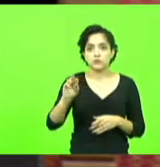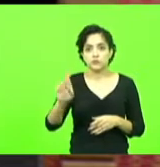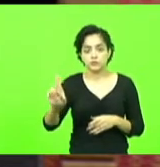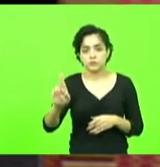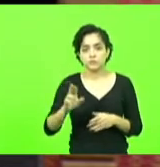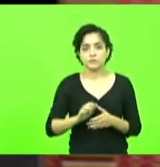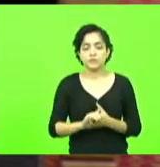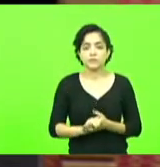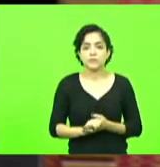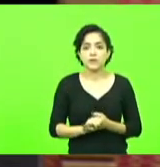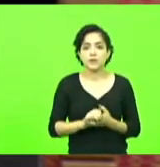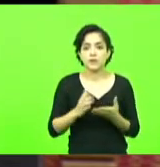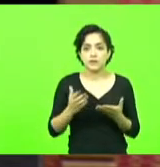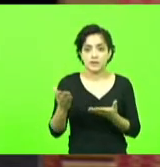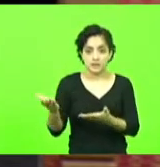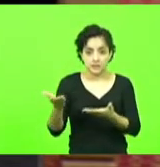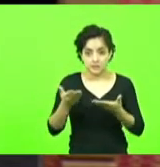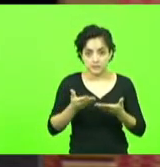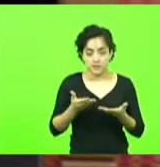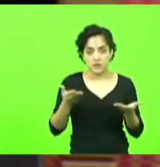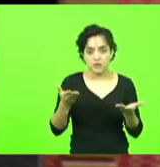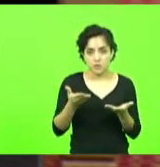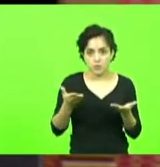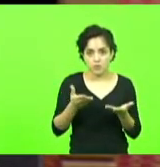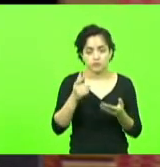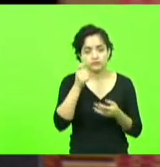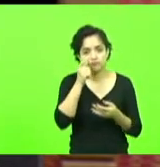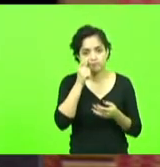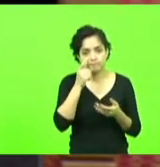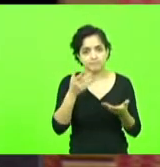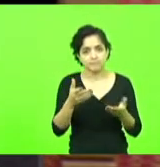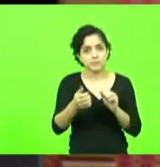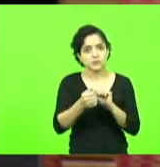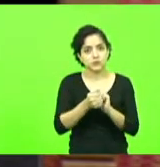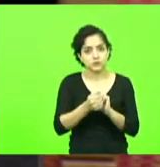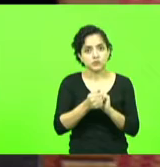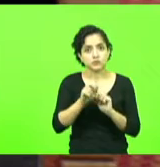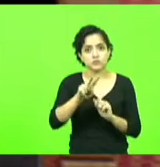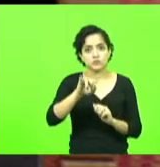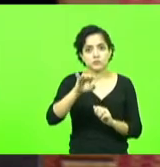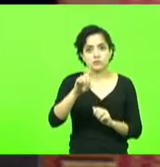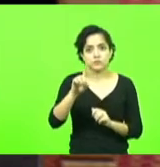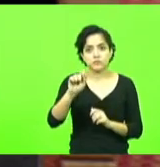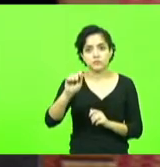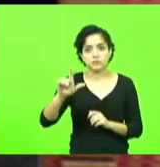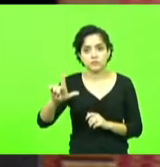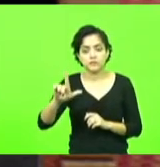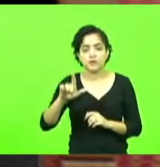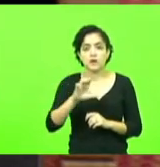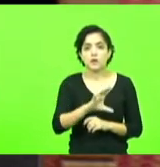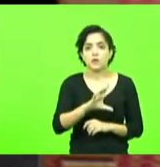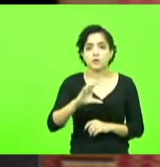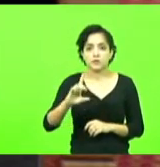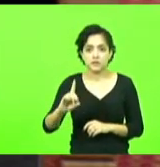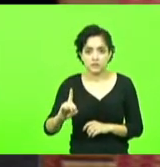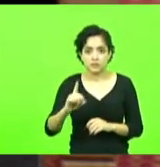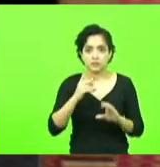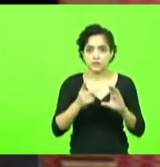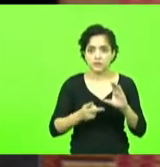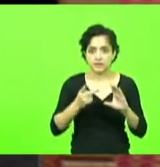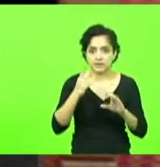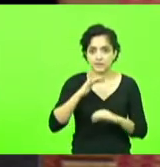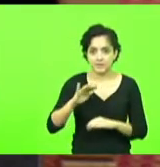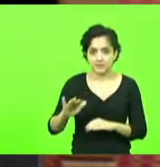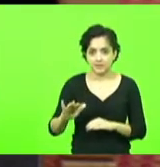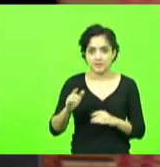vieram aqui acompanhados do Vidal, que é o coordenador da Câmara Mirim, a